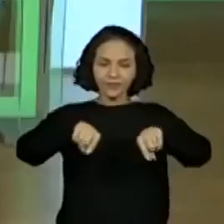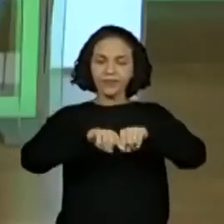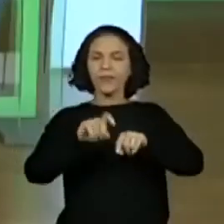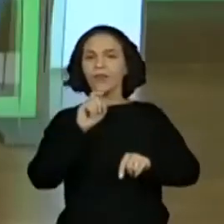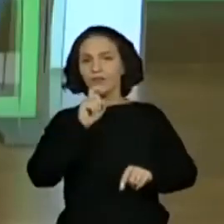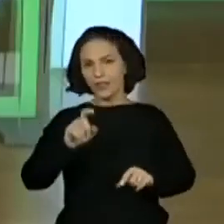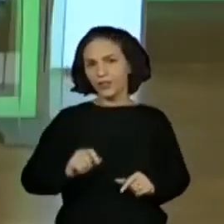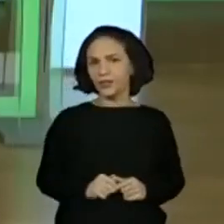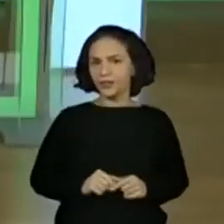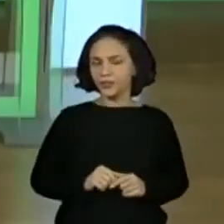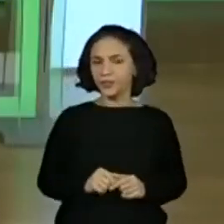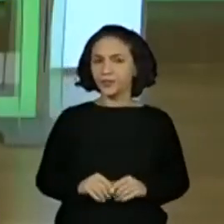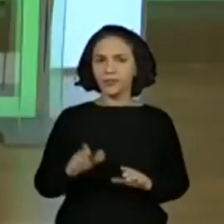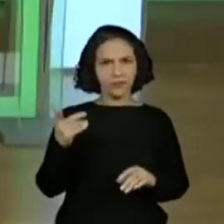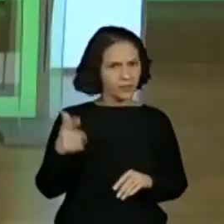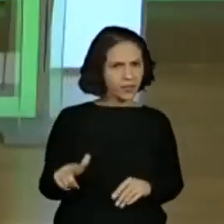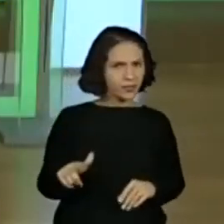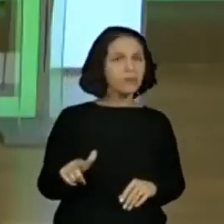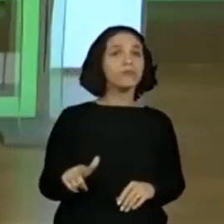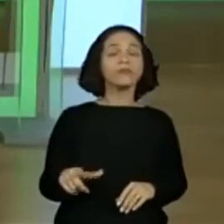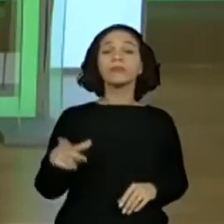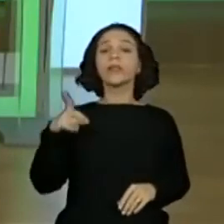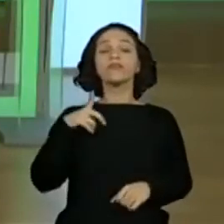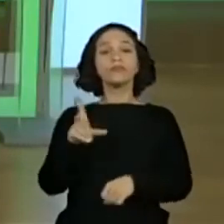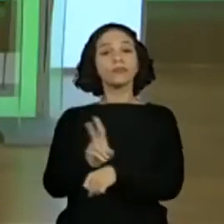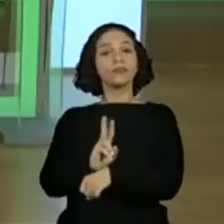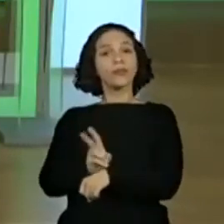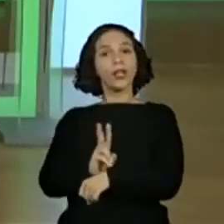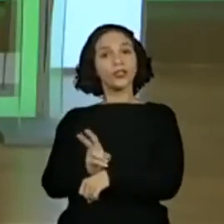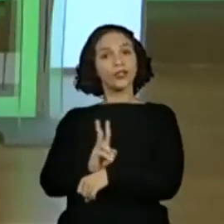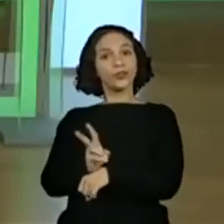professora? Professora, a gente tem um guardião.